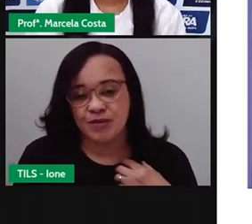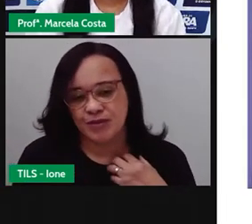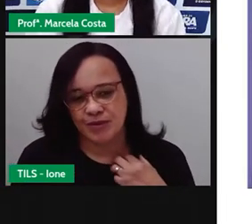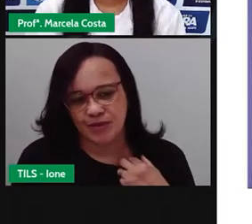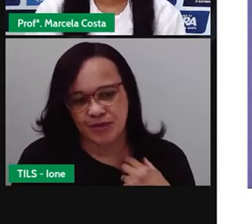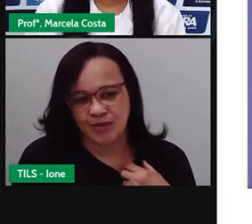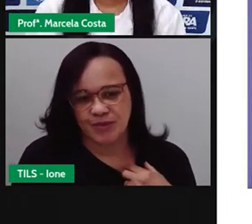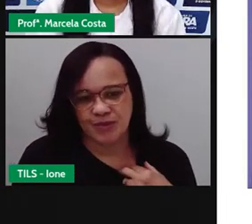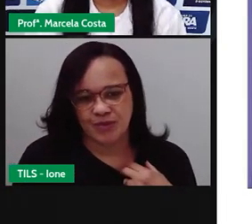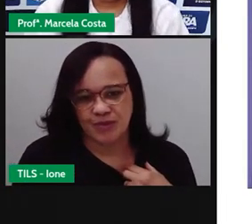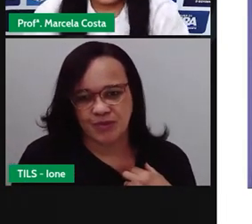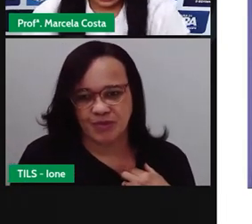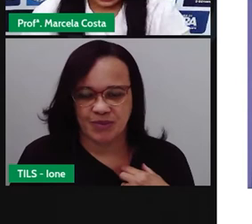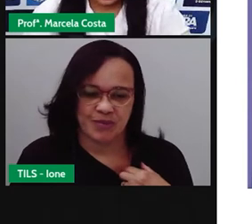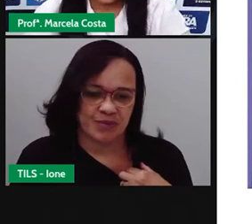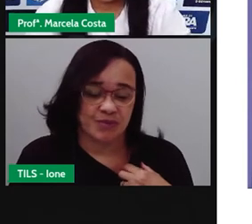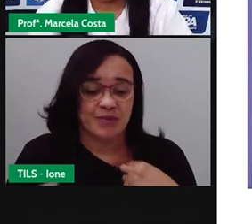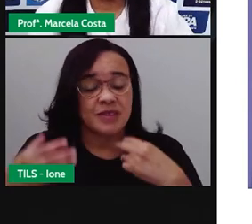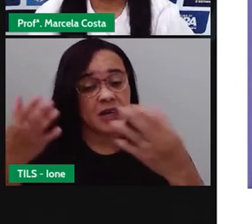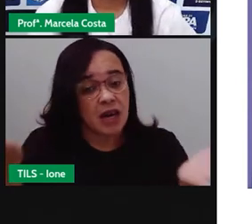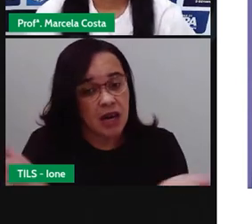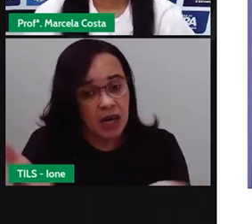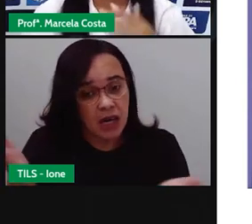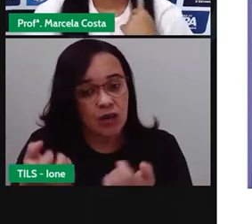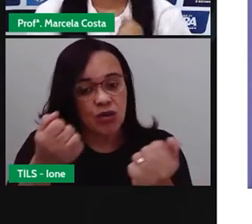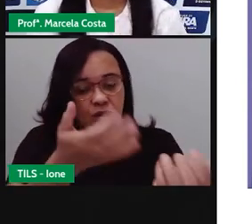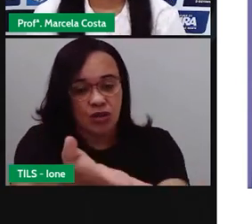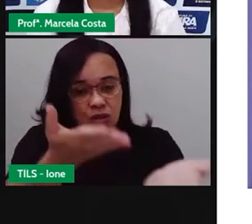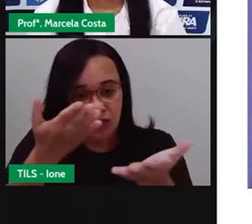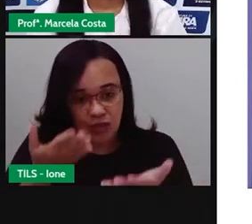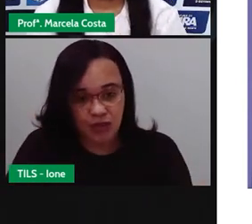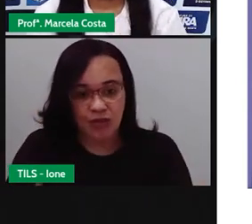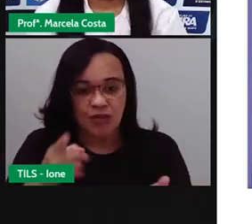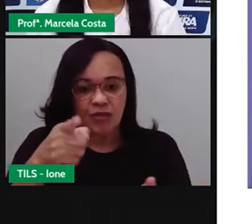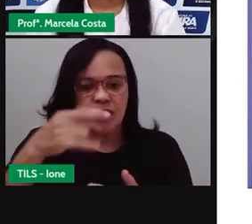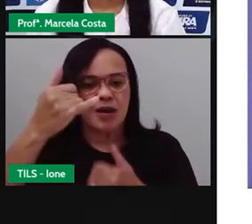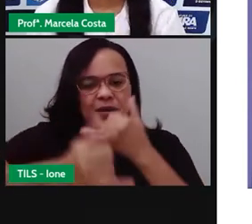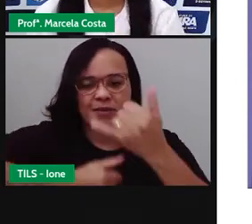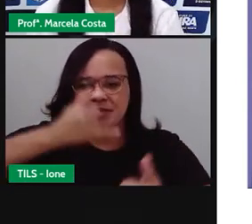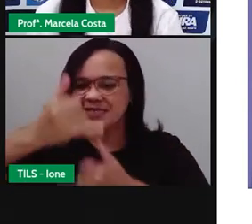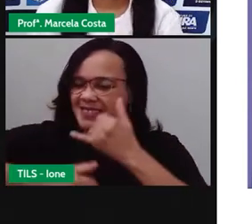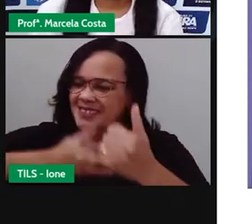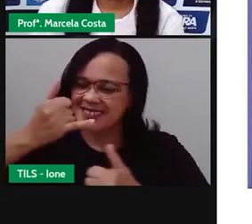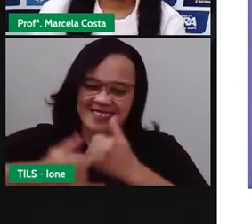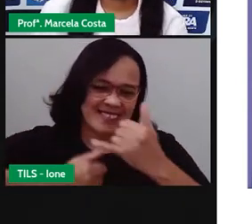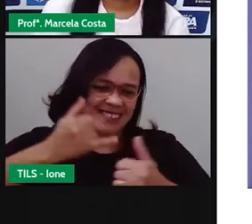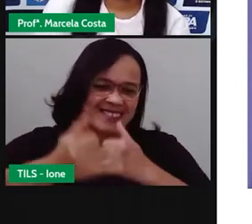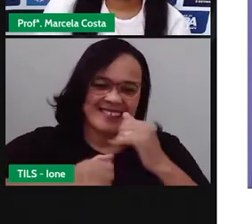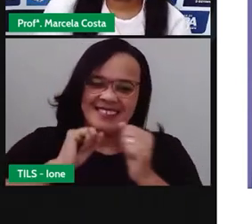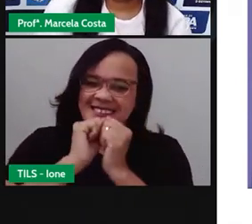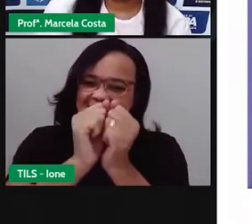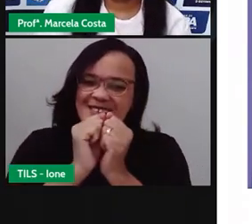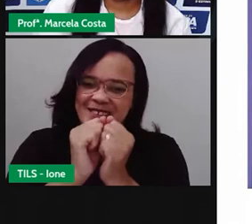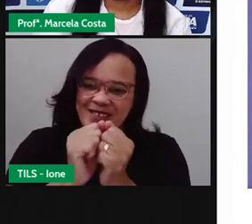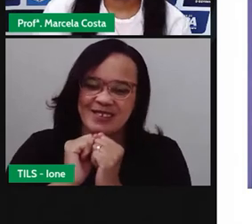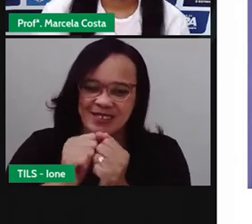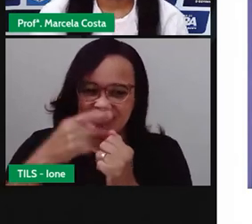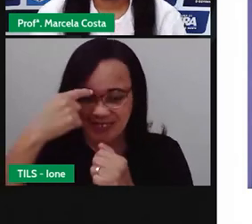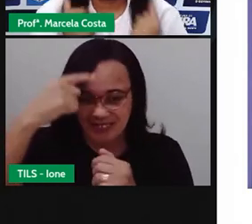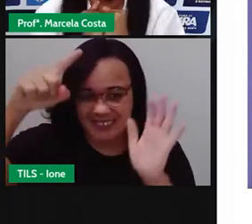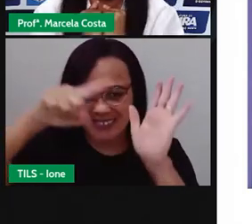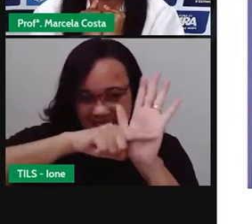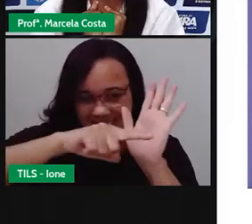Agora, quero te convidar a brincar aqui do jogo de adição e da filetração.